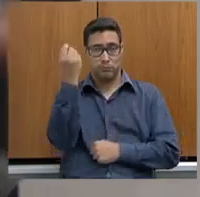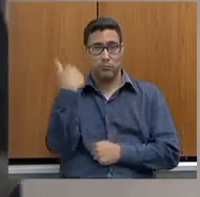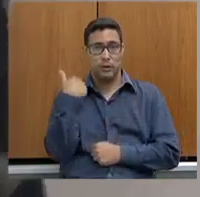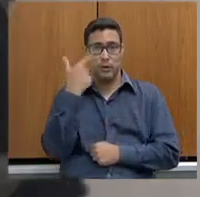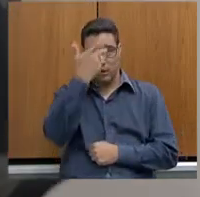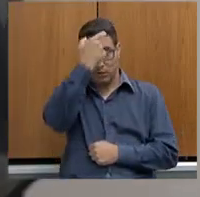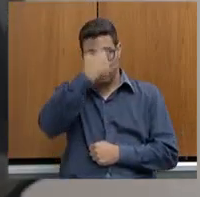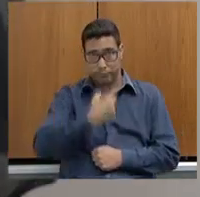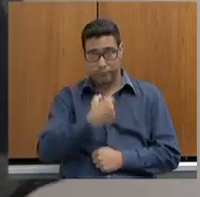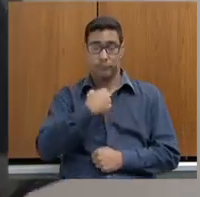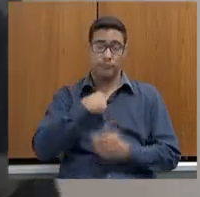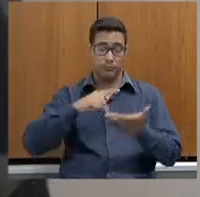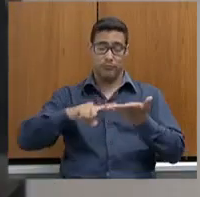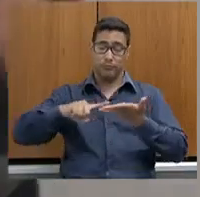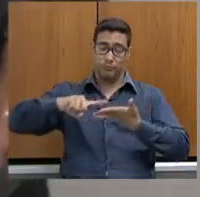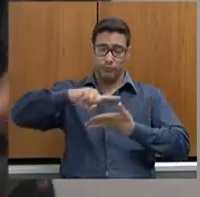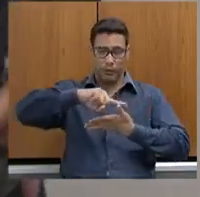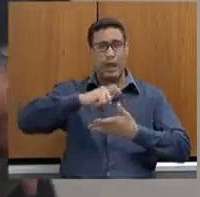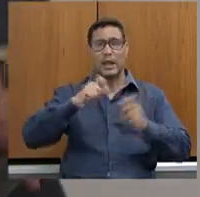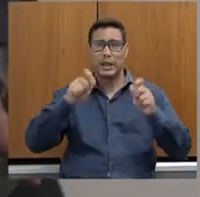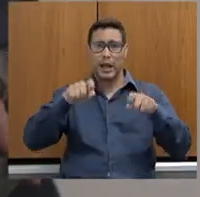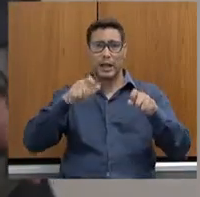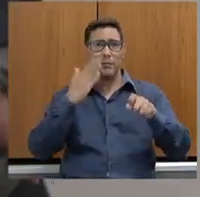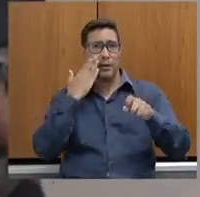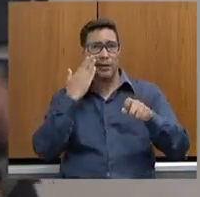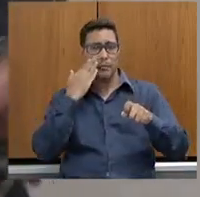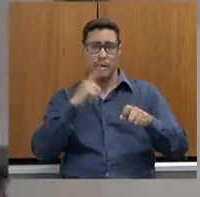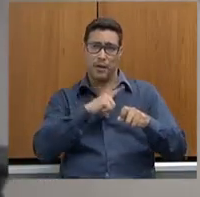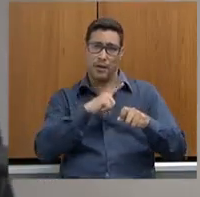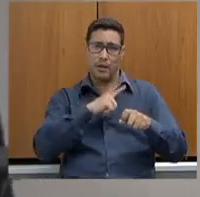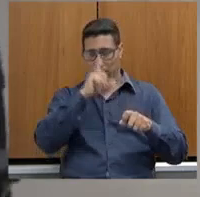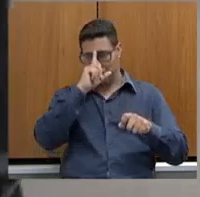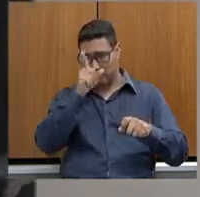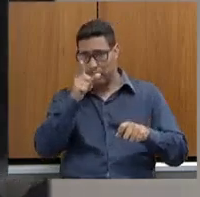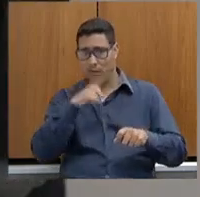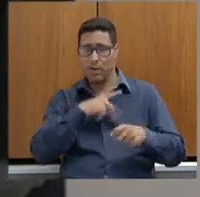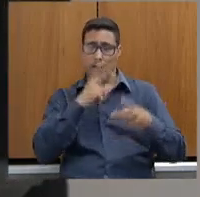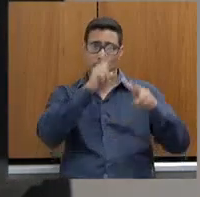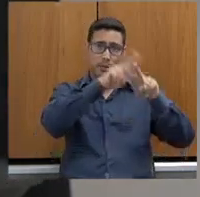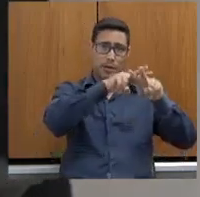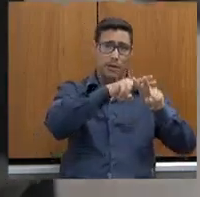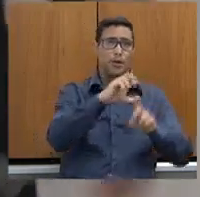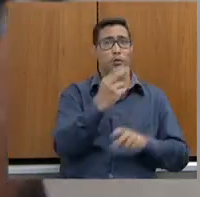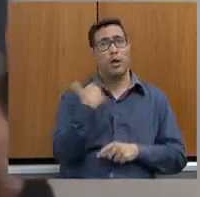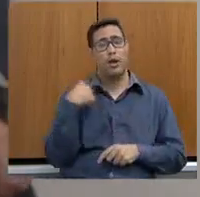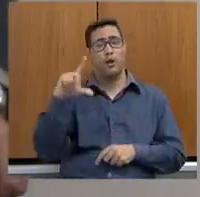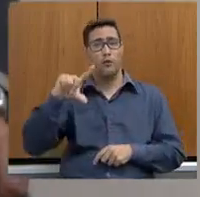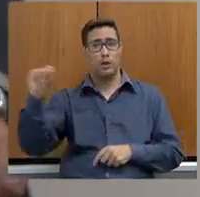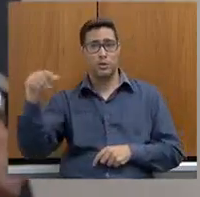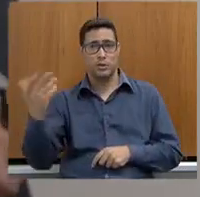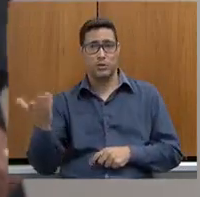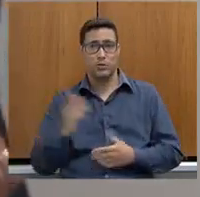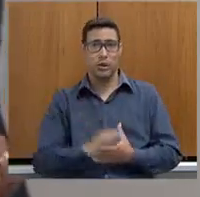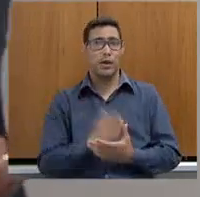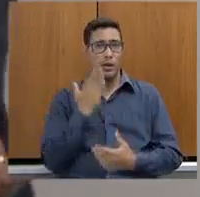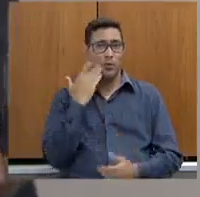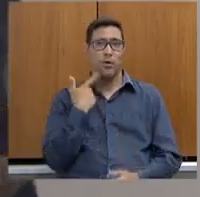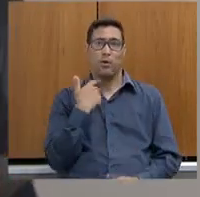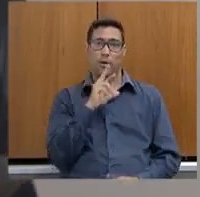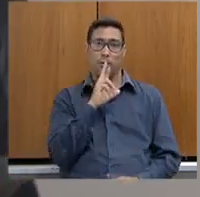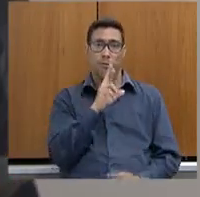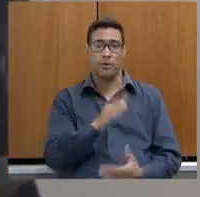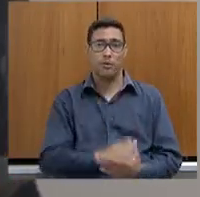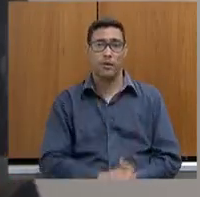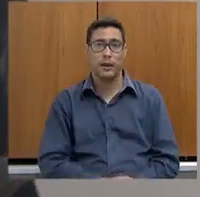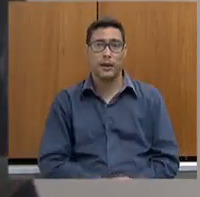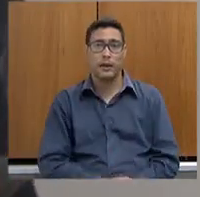Tem jeito de saber se tem mandado de prisão ou se ele é foragido? Sabe qual era a resposta, secretário? Ah, o delegado